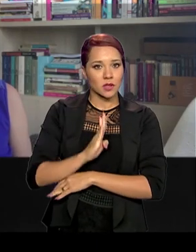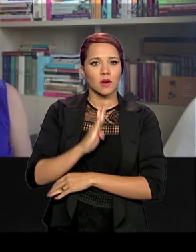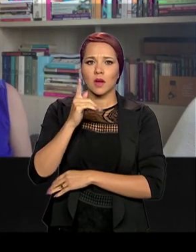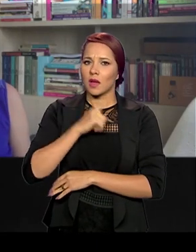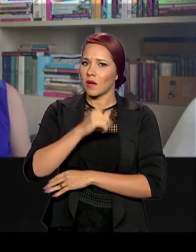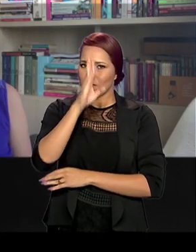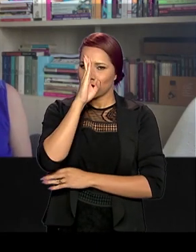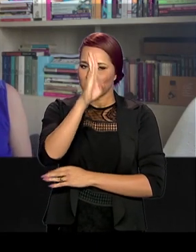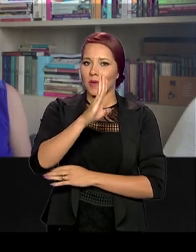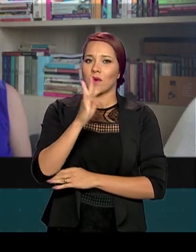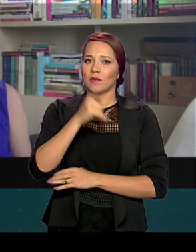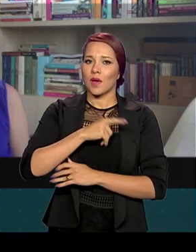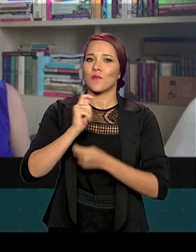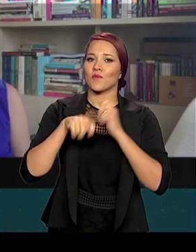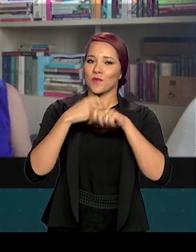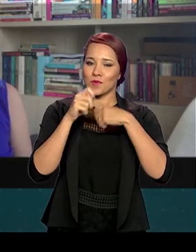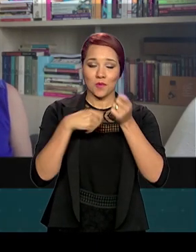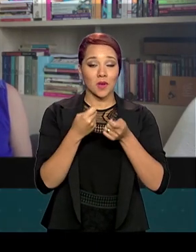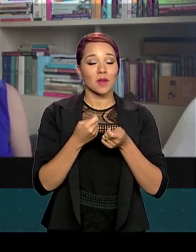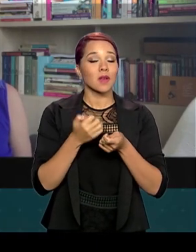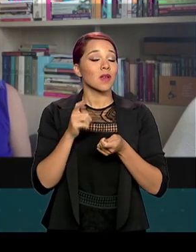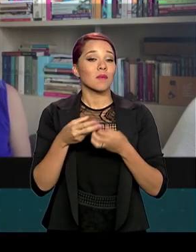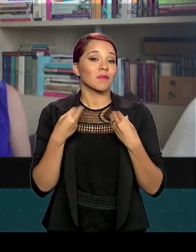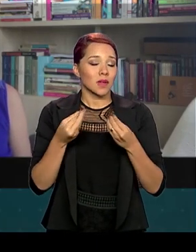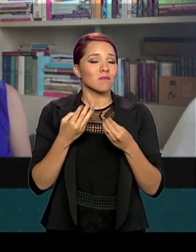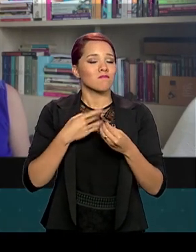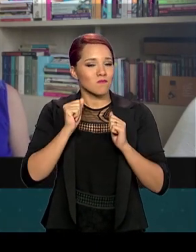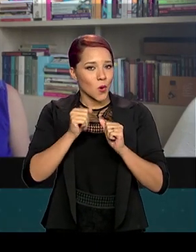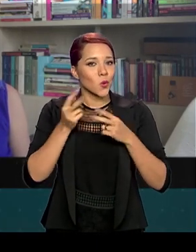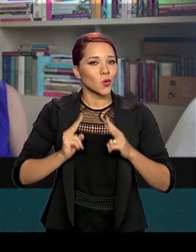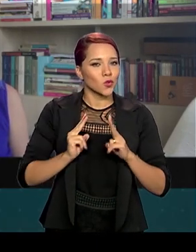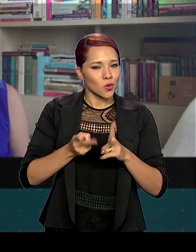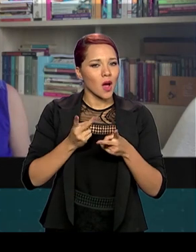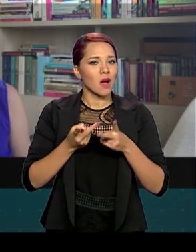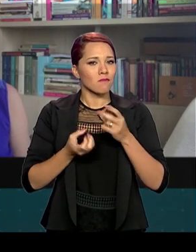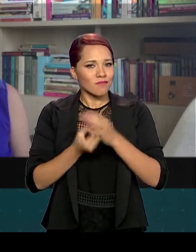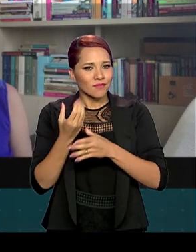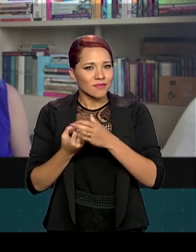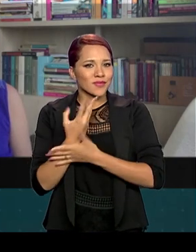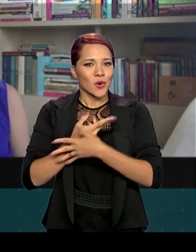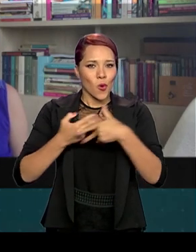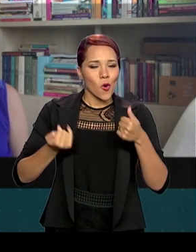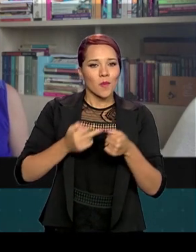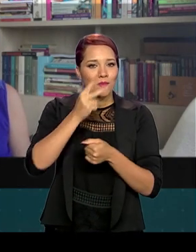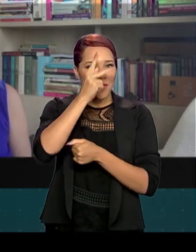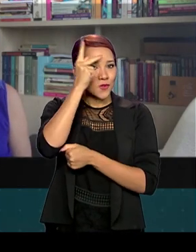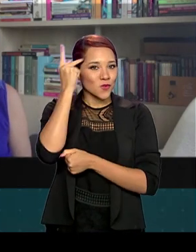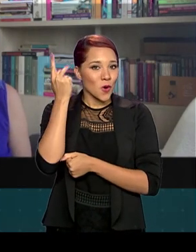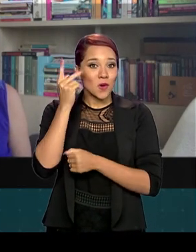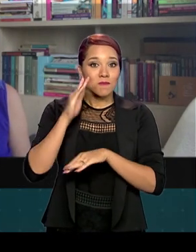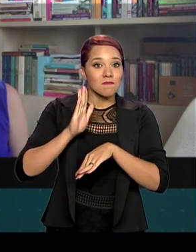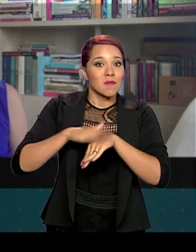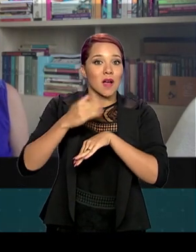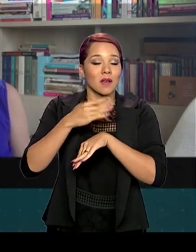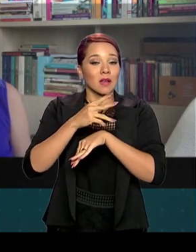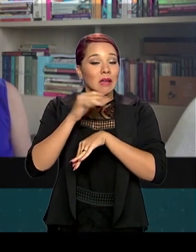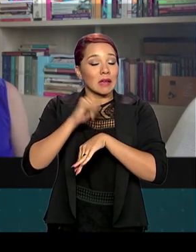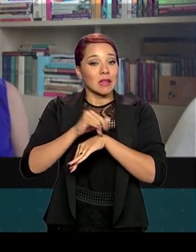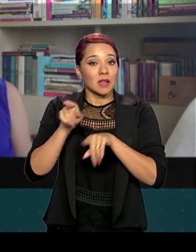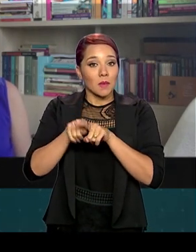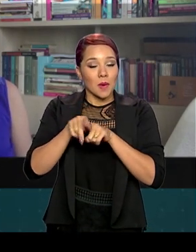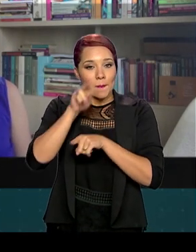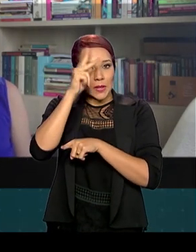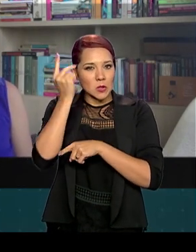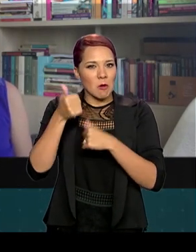motor da nossa economia para que ele possa continuar produzindo, trazer mais gente, não deixar que essas pessoas